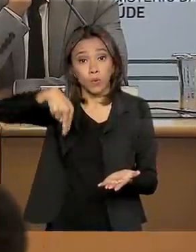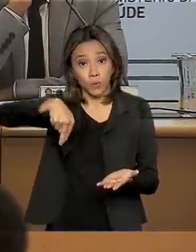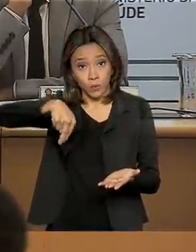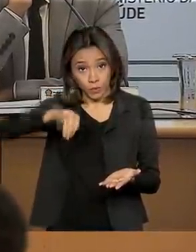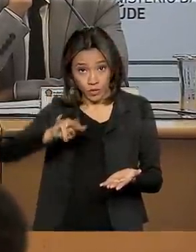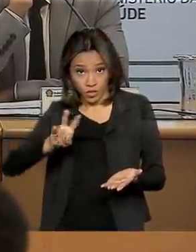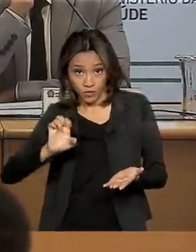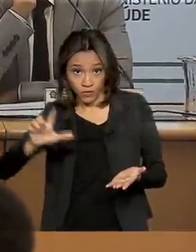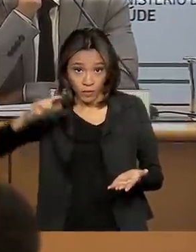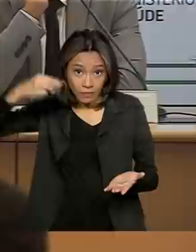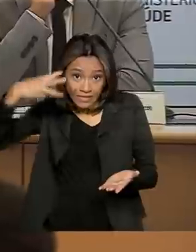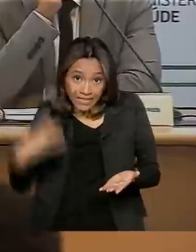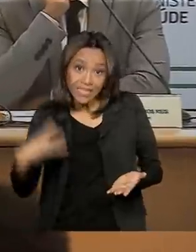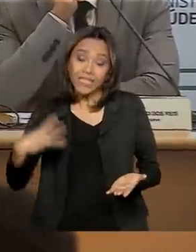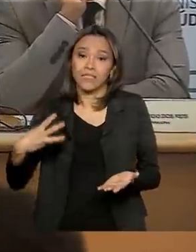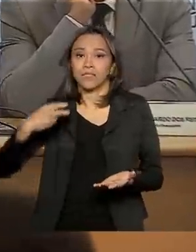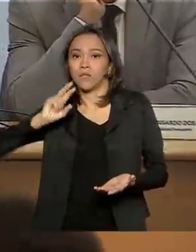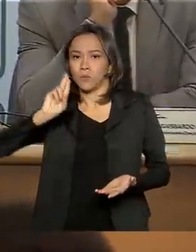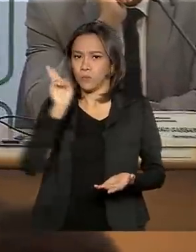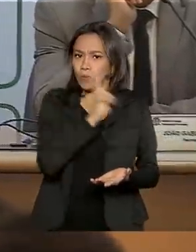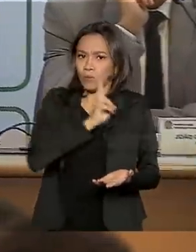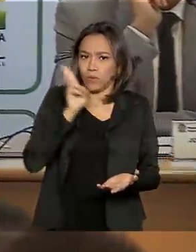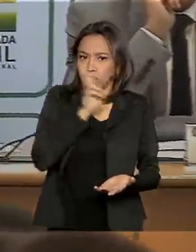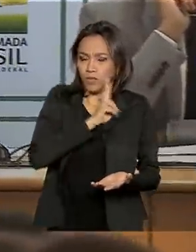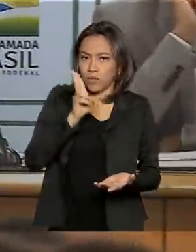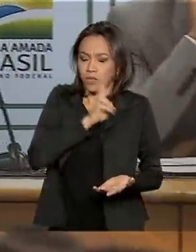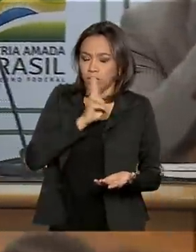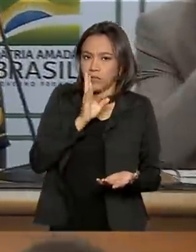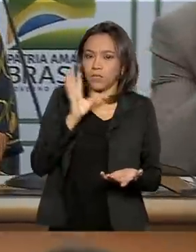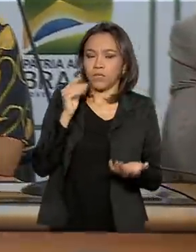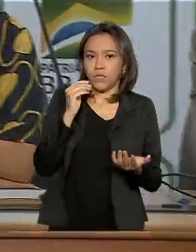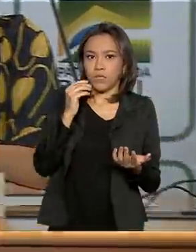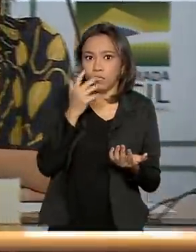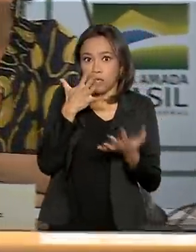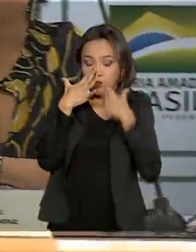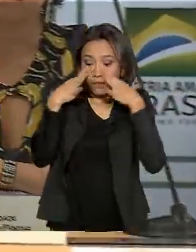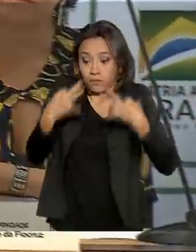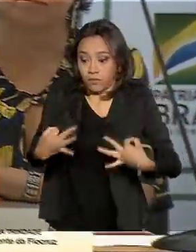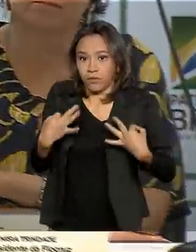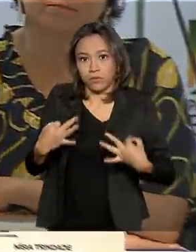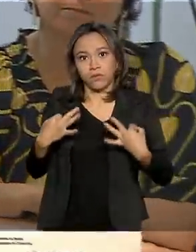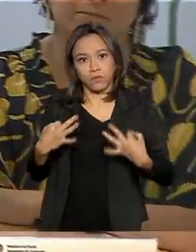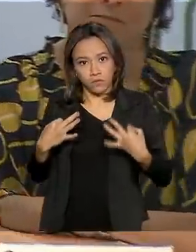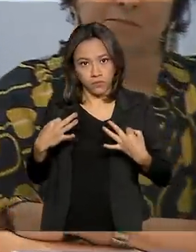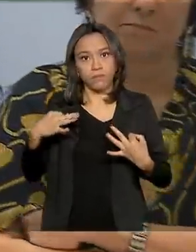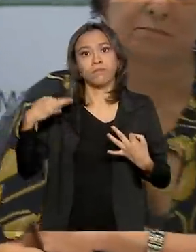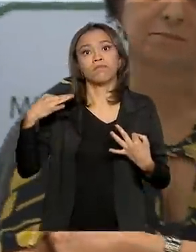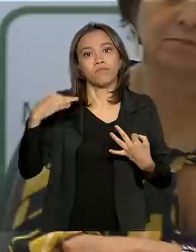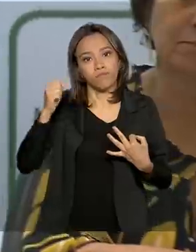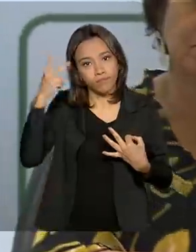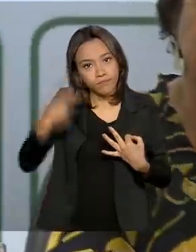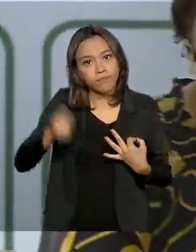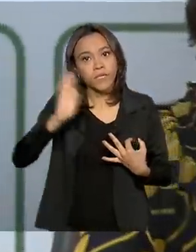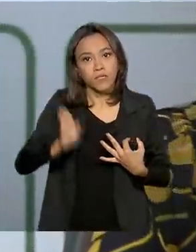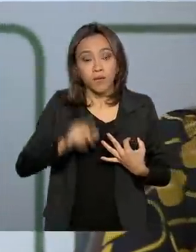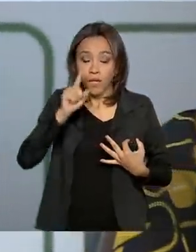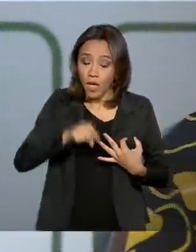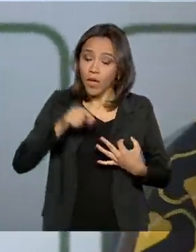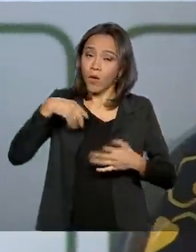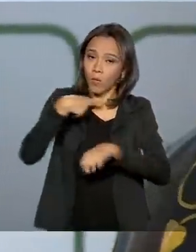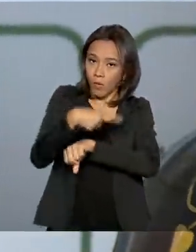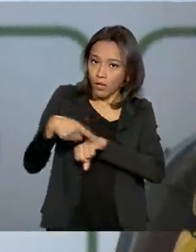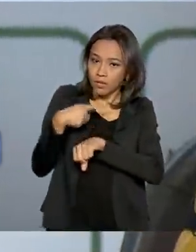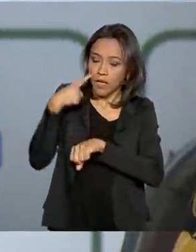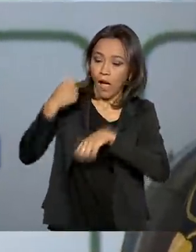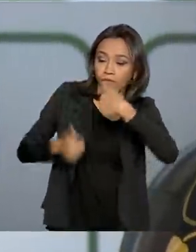saúde pública, de importância nacional. Porque aí é o país avaliando as medidas